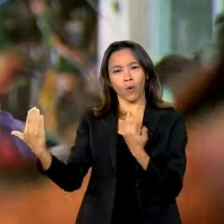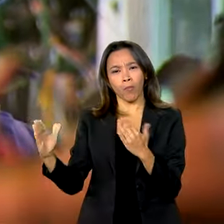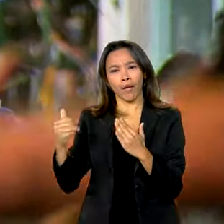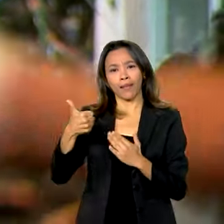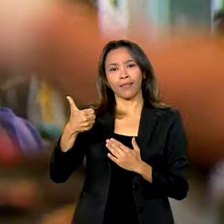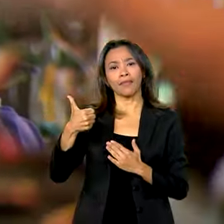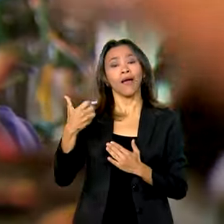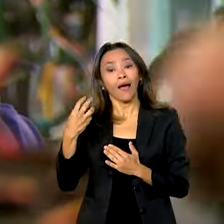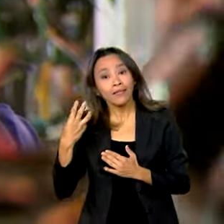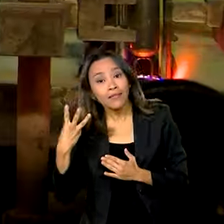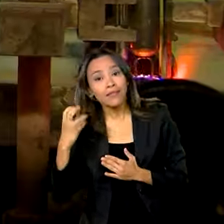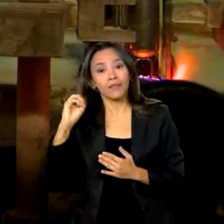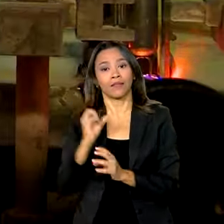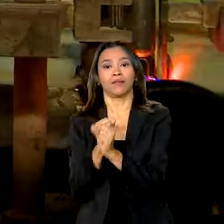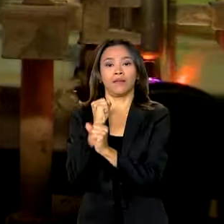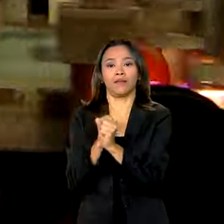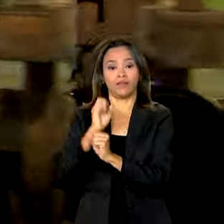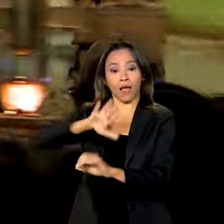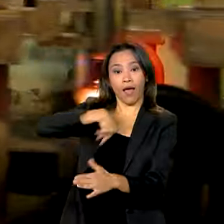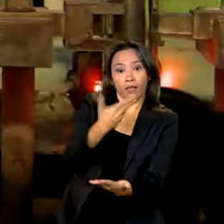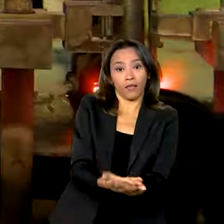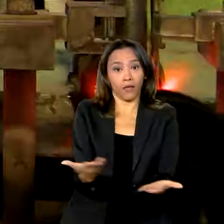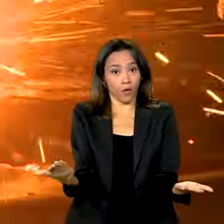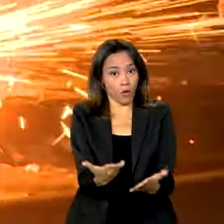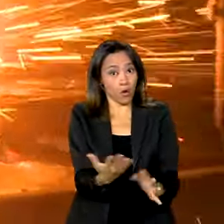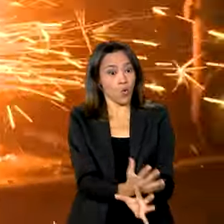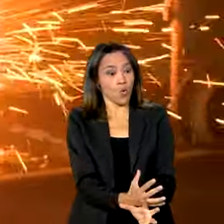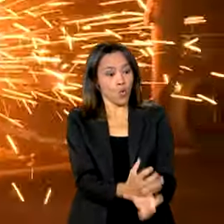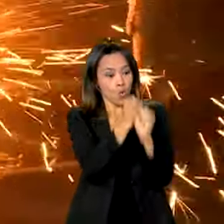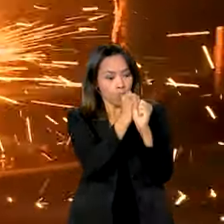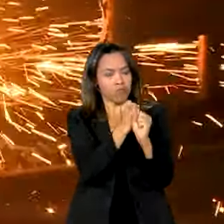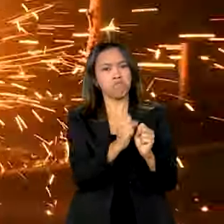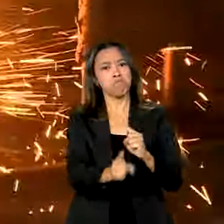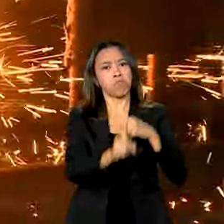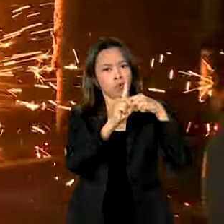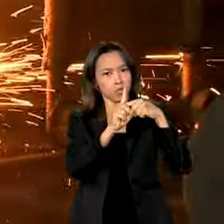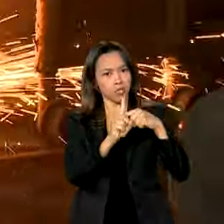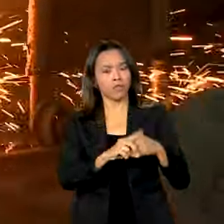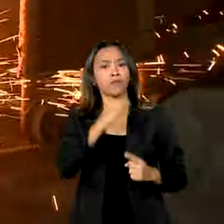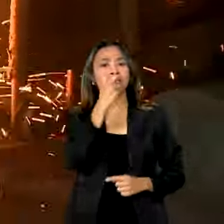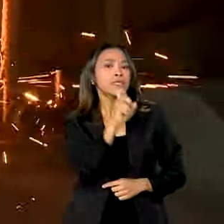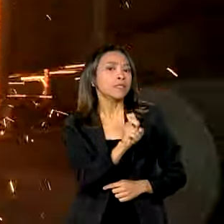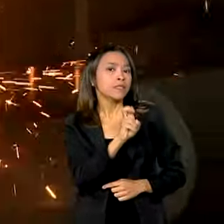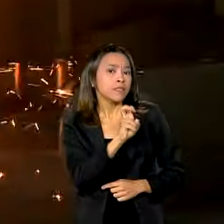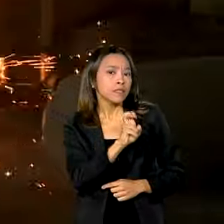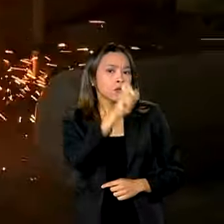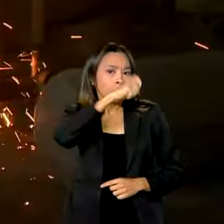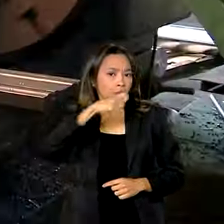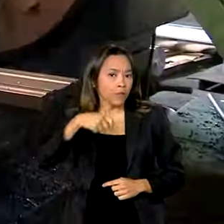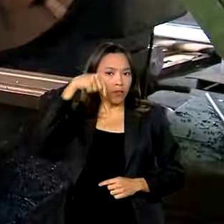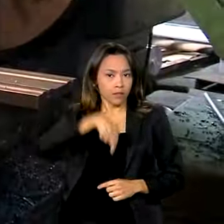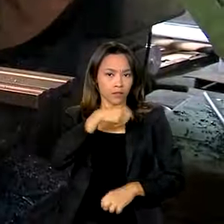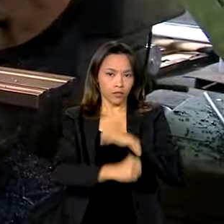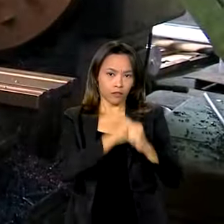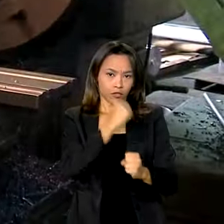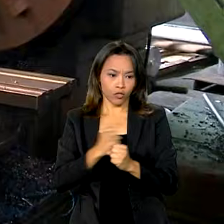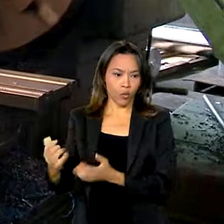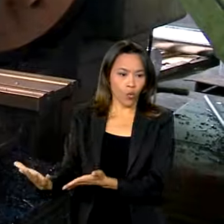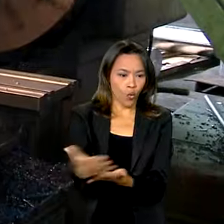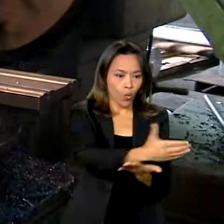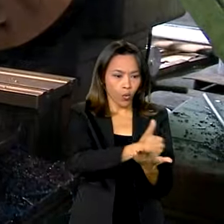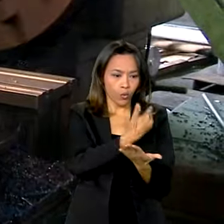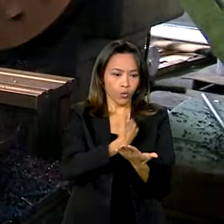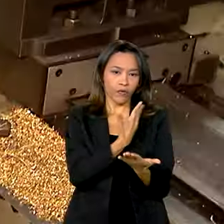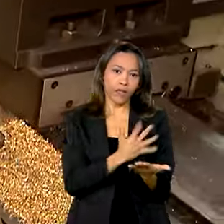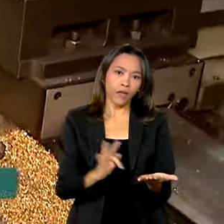O saldo anual até agora também está positivo. Nos cinco primeiros meses de 2024, a arrecadação federal